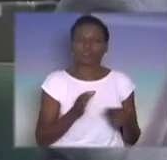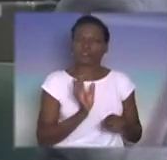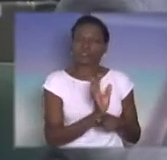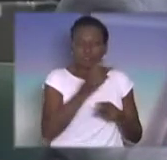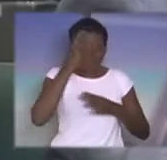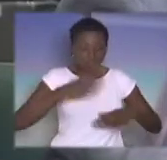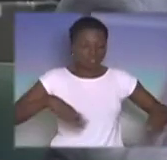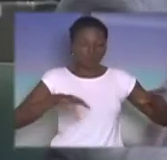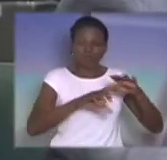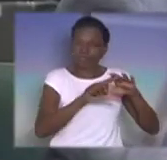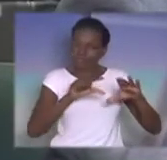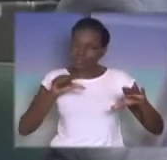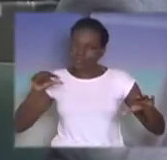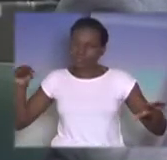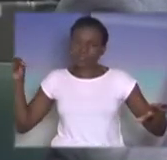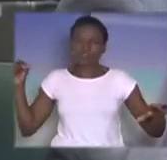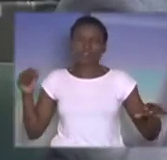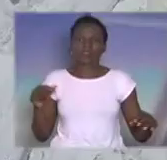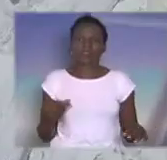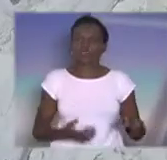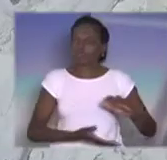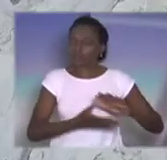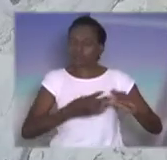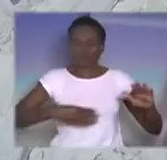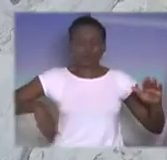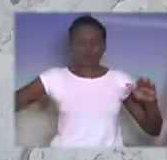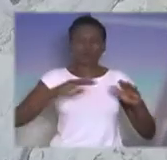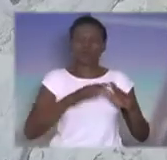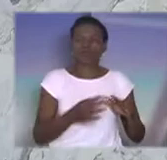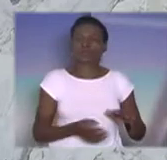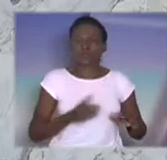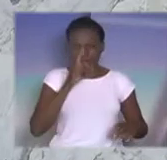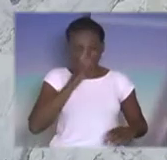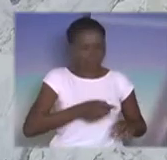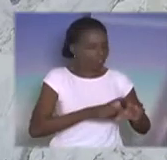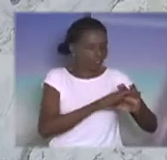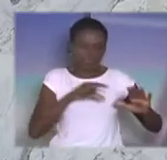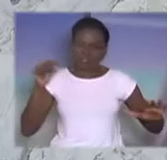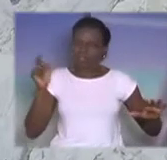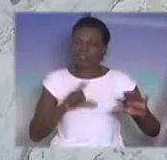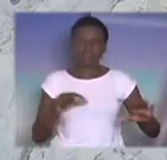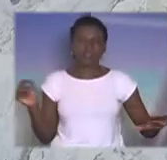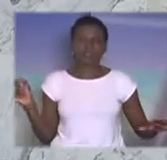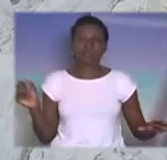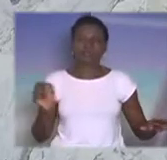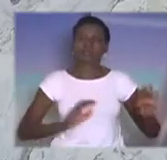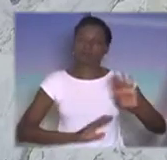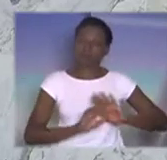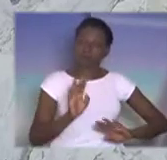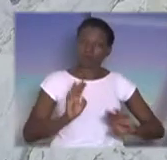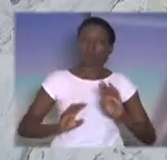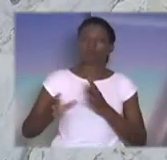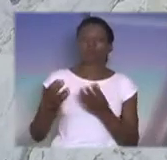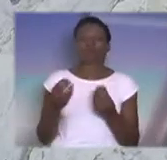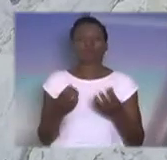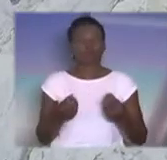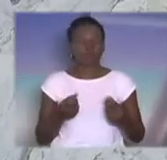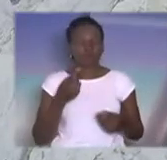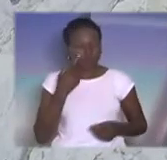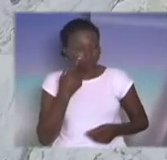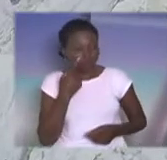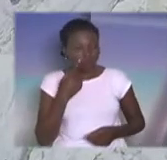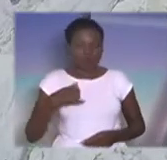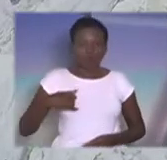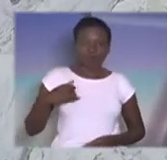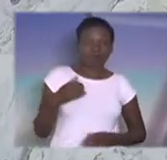saíssem. Ele retirou todas as pessoas do local. E teve a cautela de ver se não tinha nenhum portador de deficiência ou